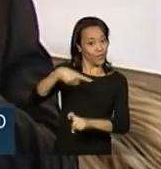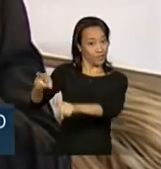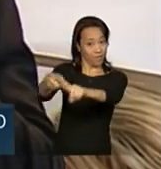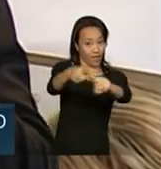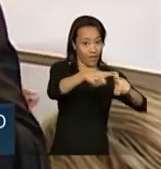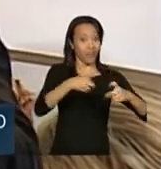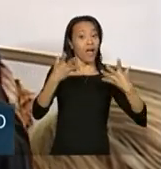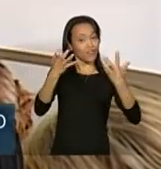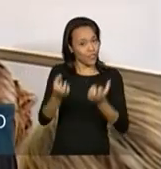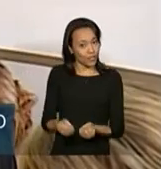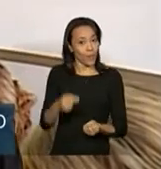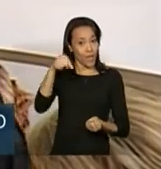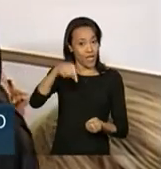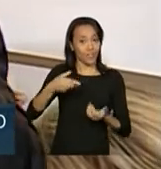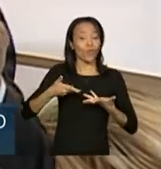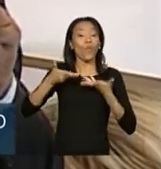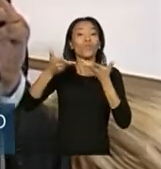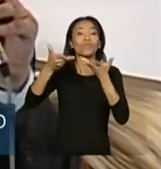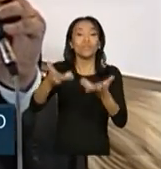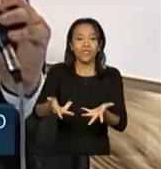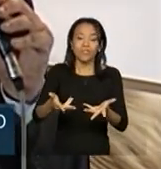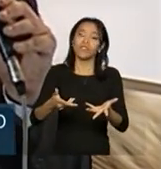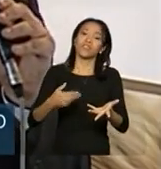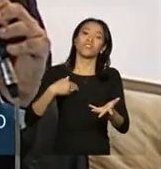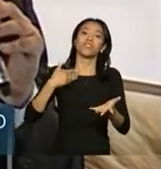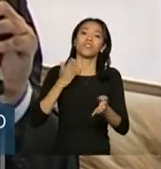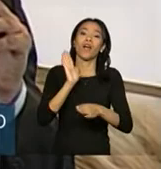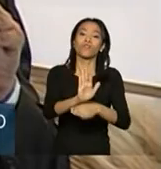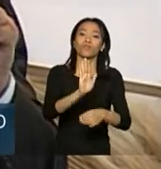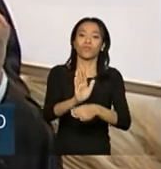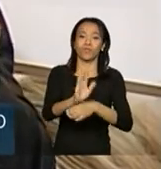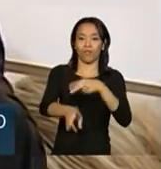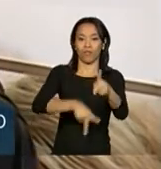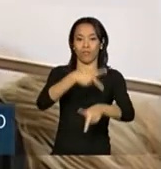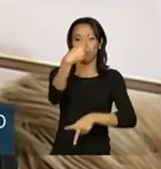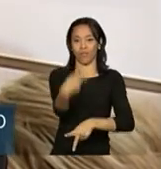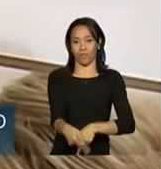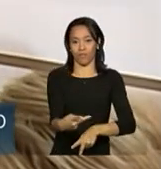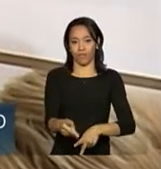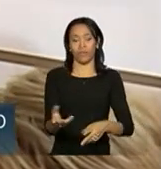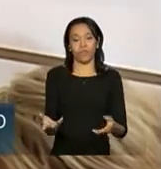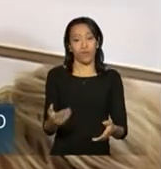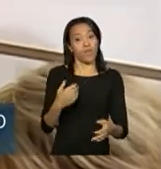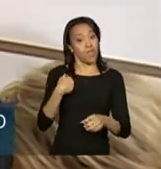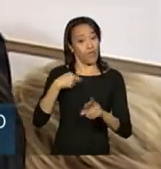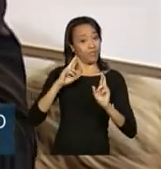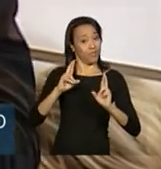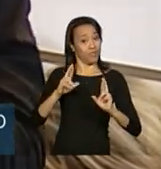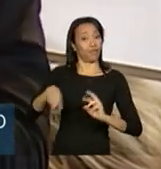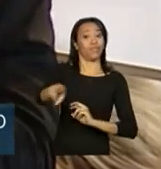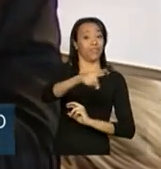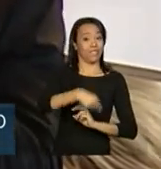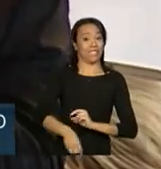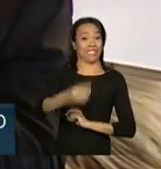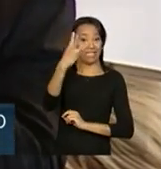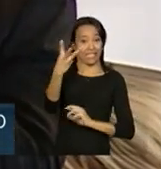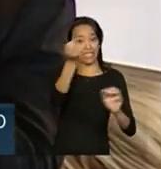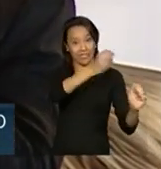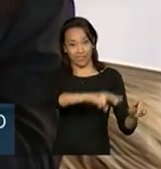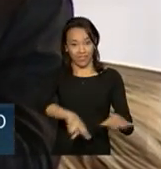aceitado esse convite para atender a nossa população que mais precisa. Espero que vocês tenham três semanas